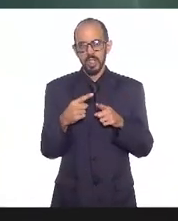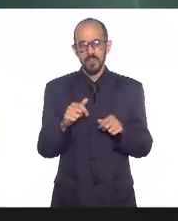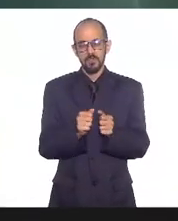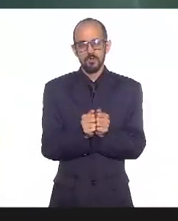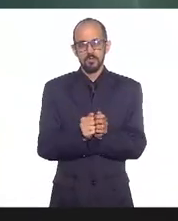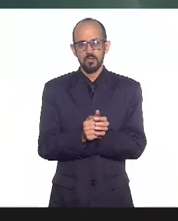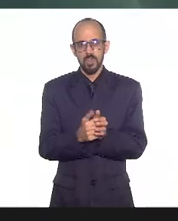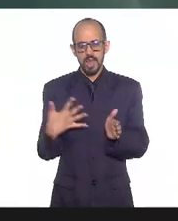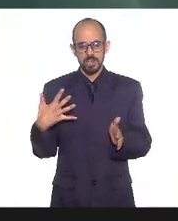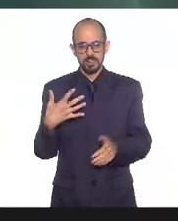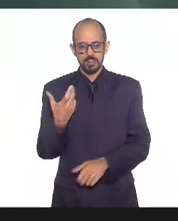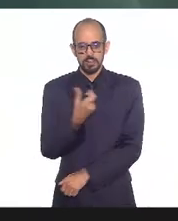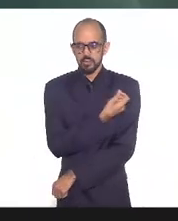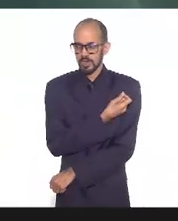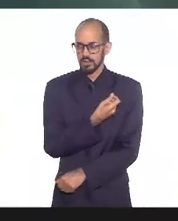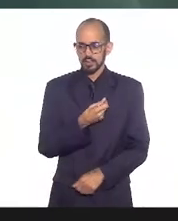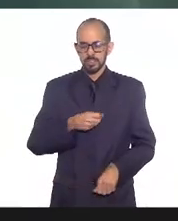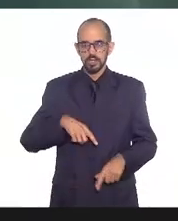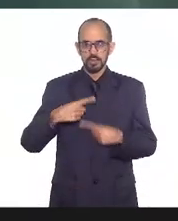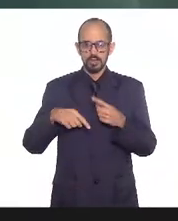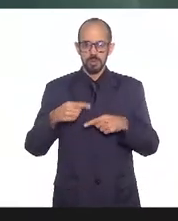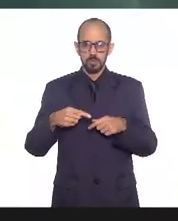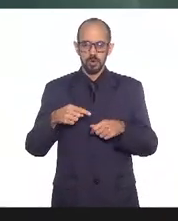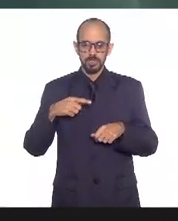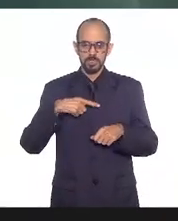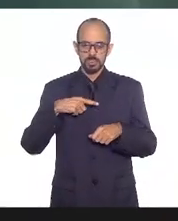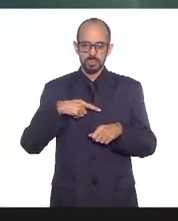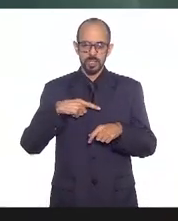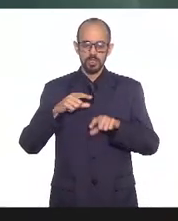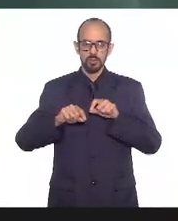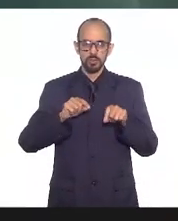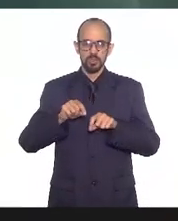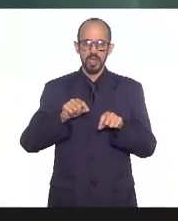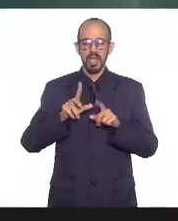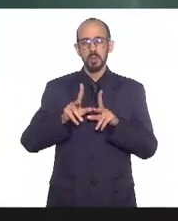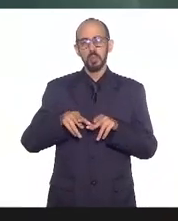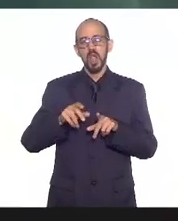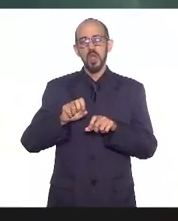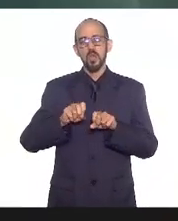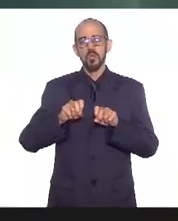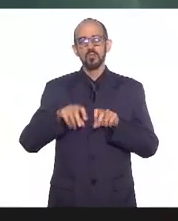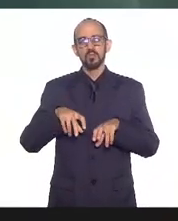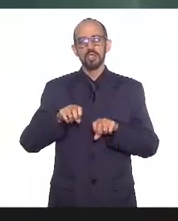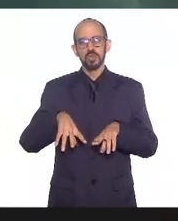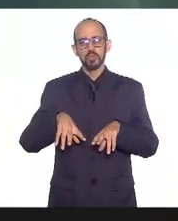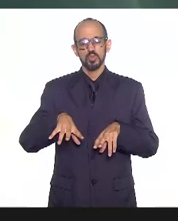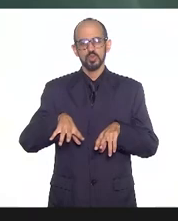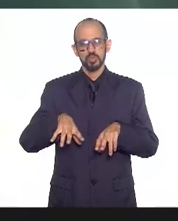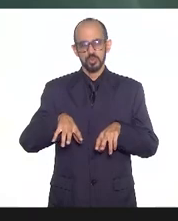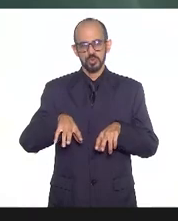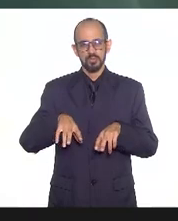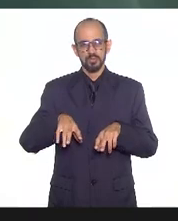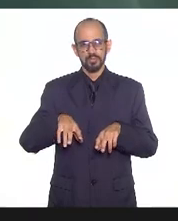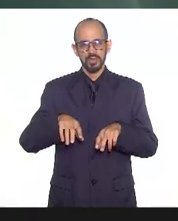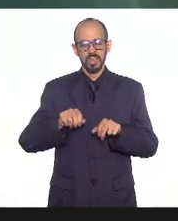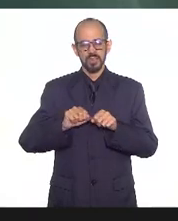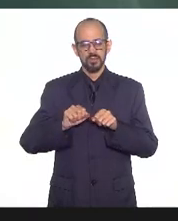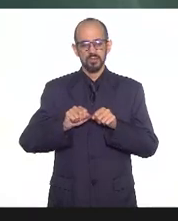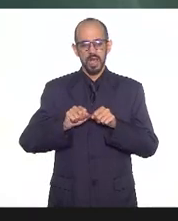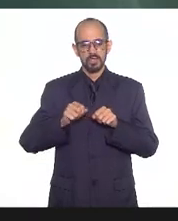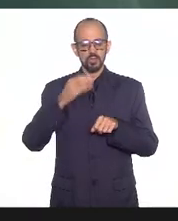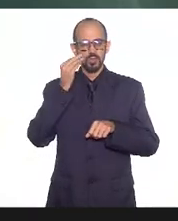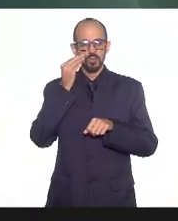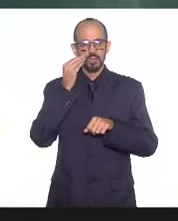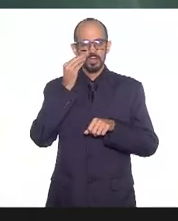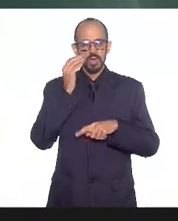vacinas elas acabam fazendo o mesmo efeito da infecção viral incorporando esse PCR tornando esse PCR